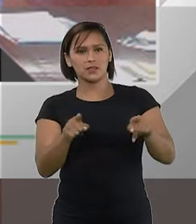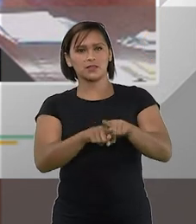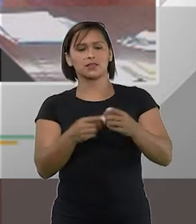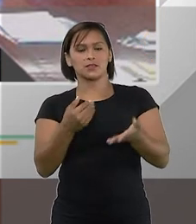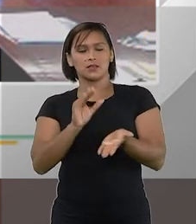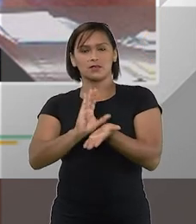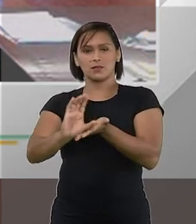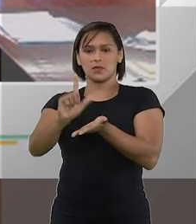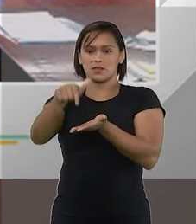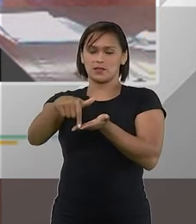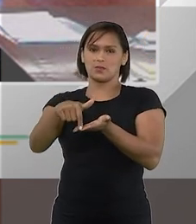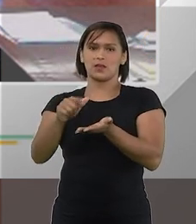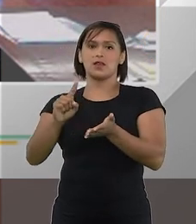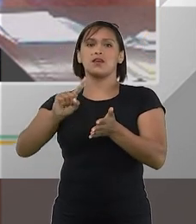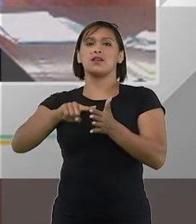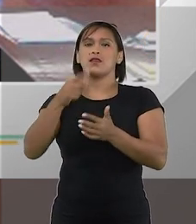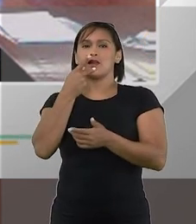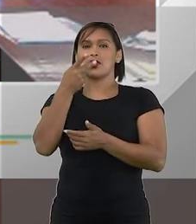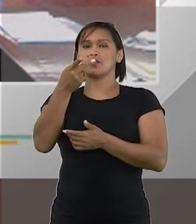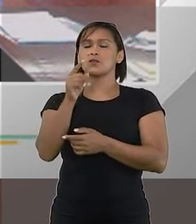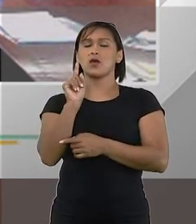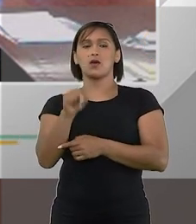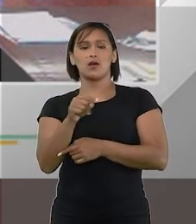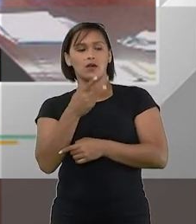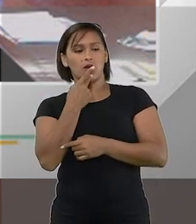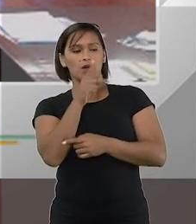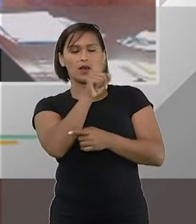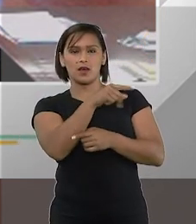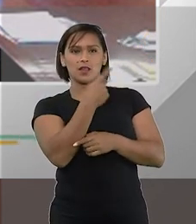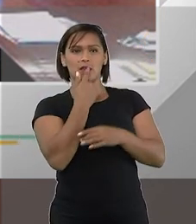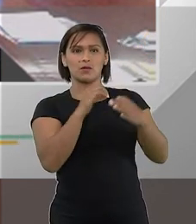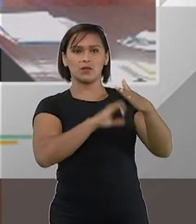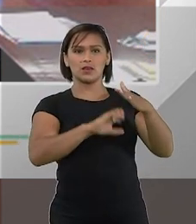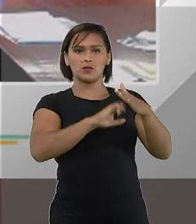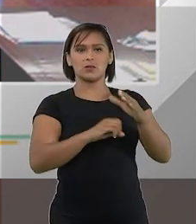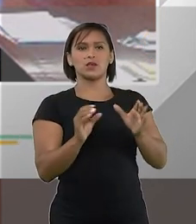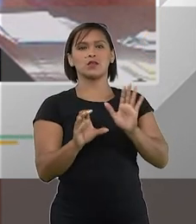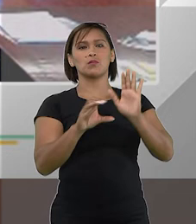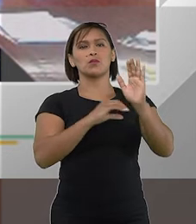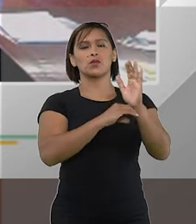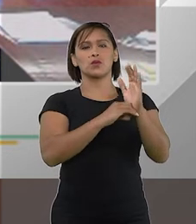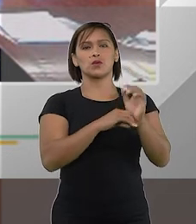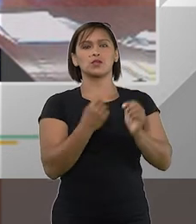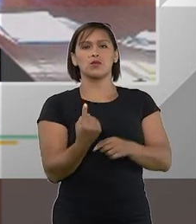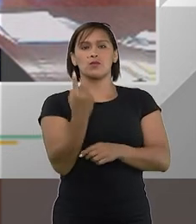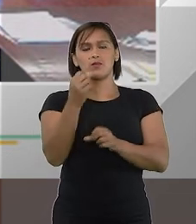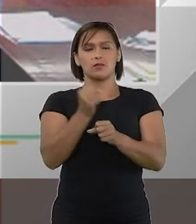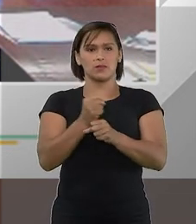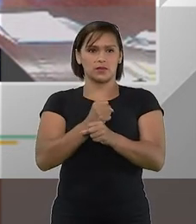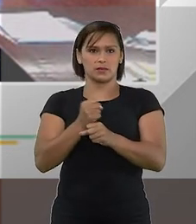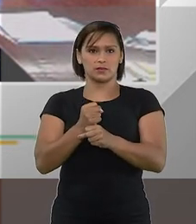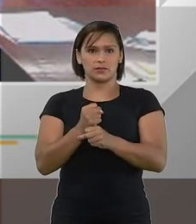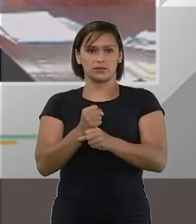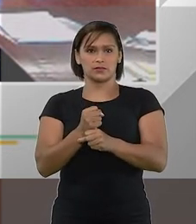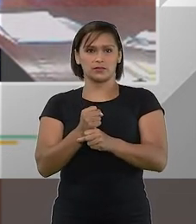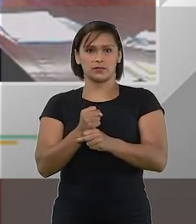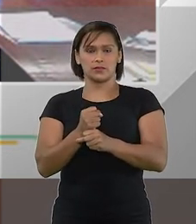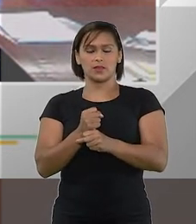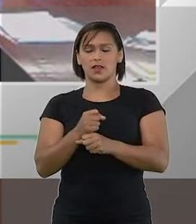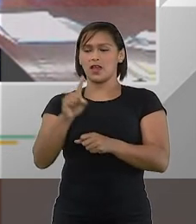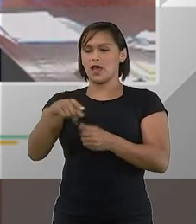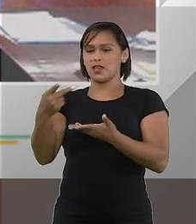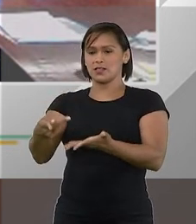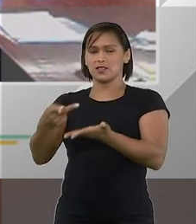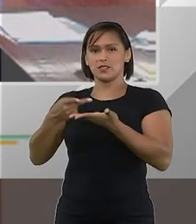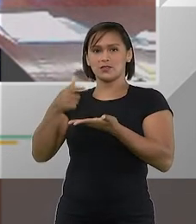da demanda e aí foi dito que olha pelo código civil seria de um ano e